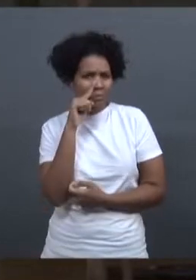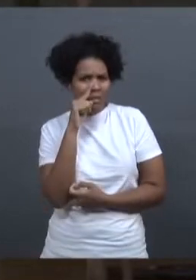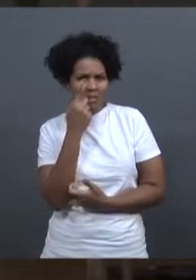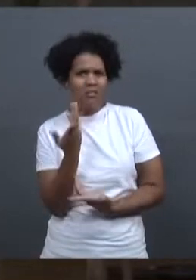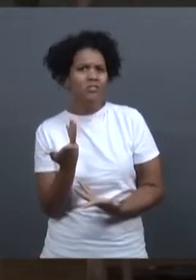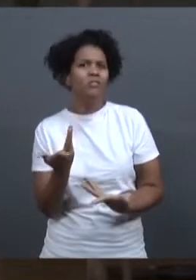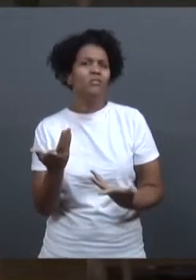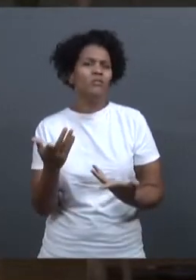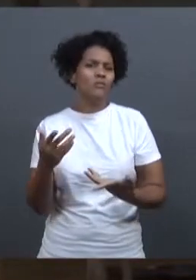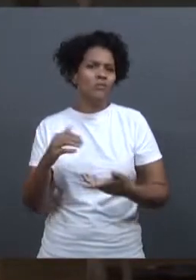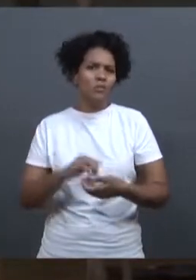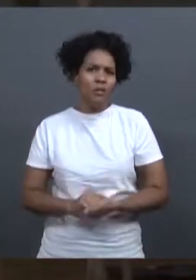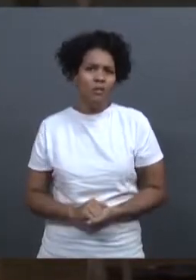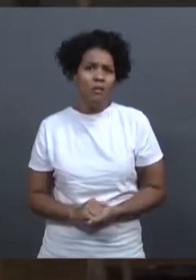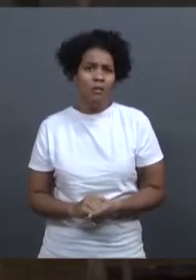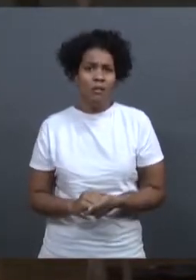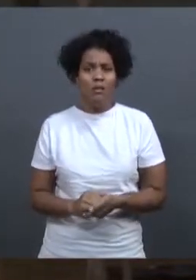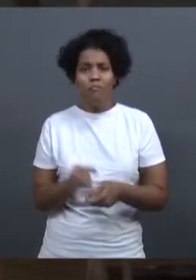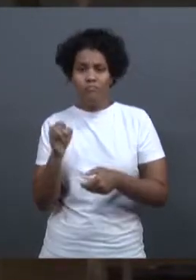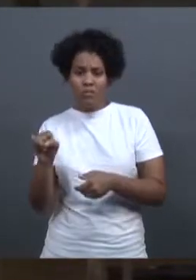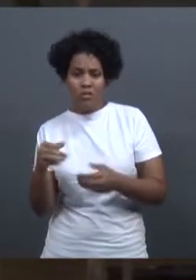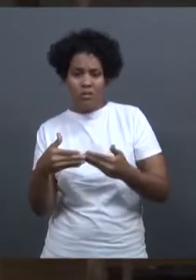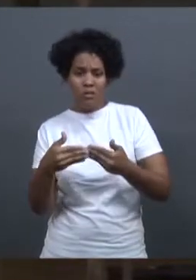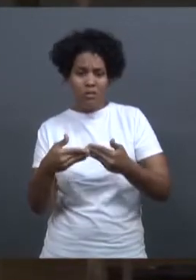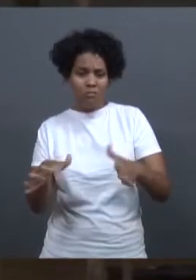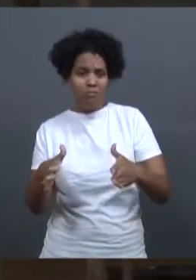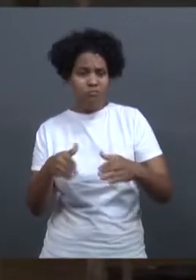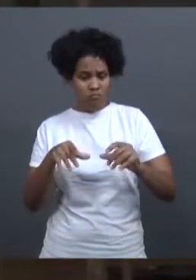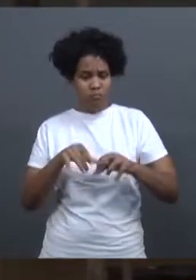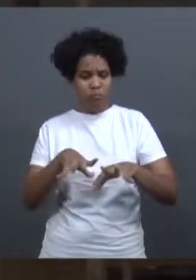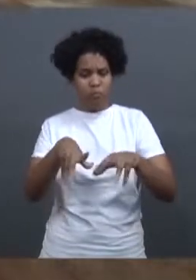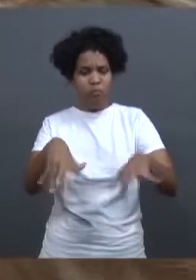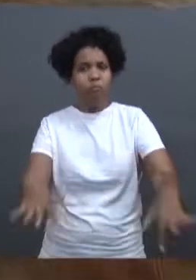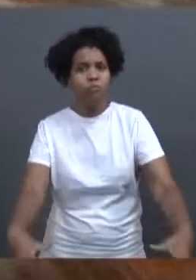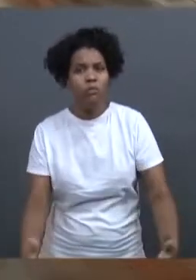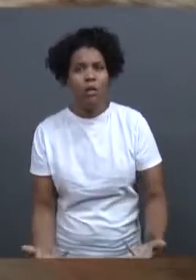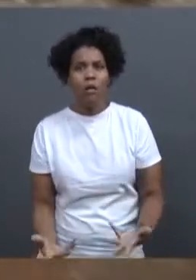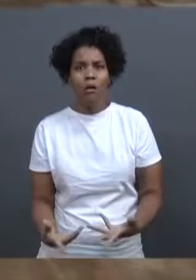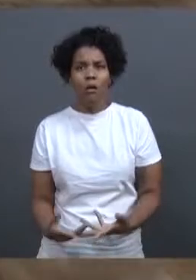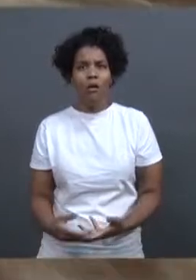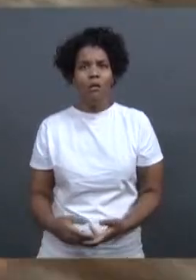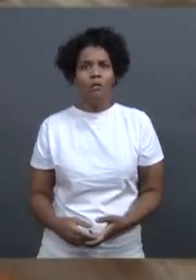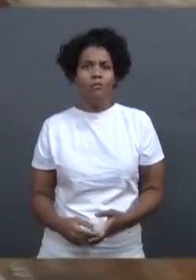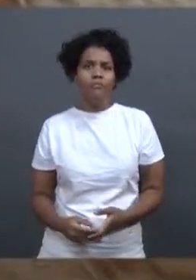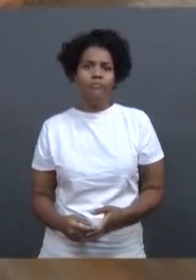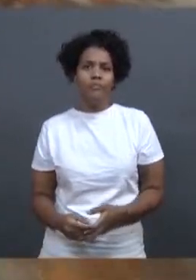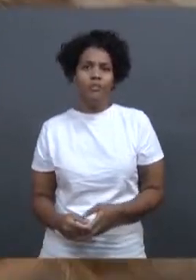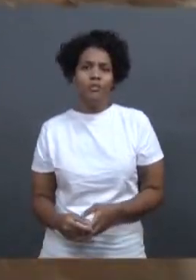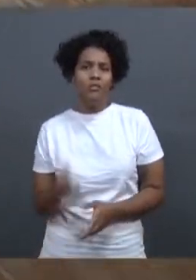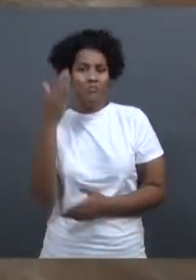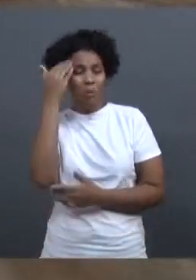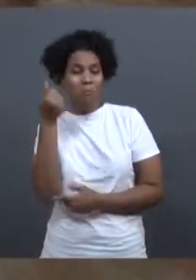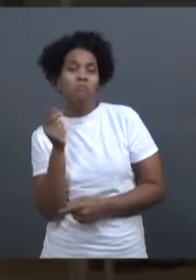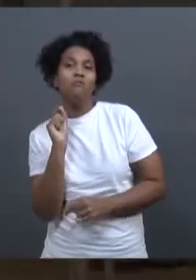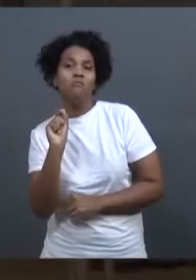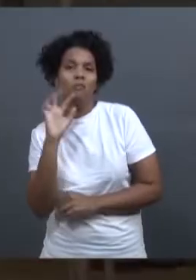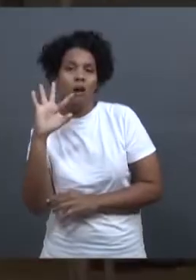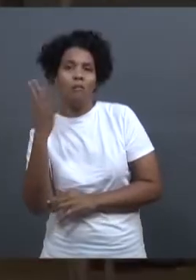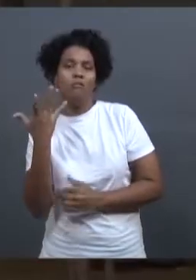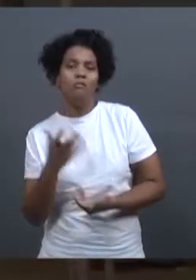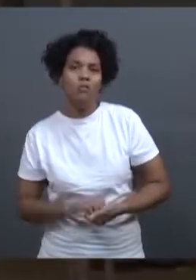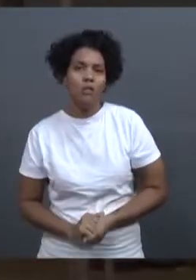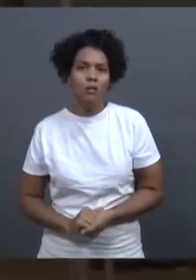se houvesse um rompimento da barragem, nós teríamos até 20 mortes, tivemos 19 mortes. Se não fosse uma moradora